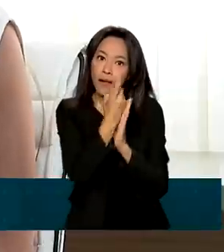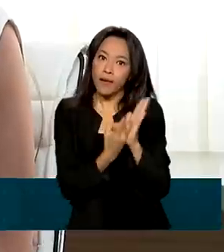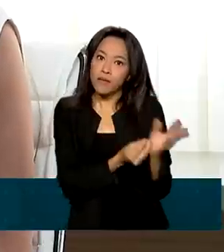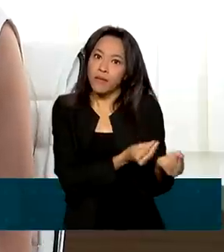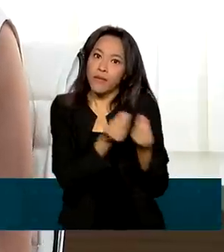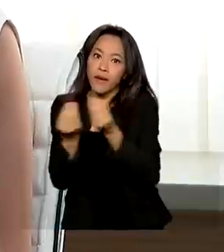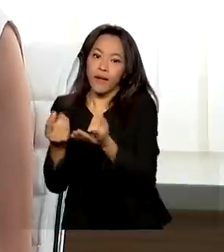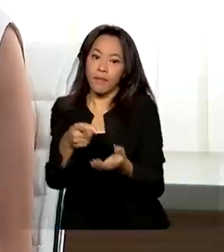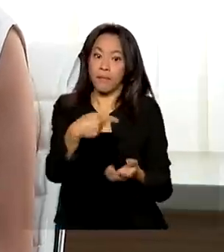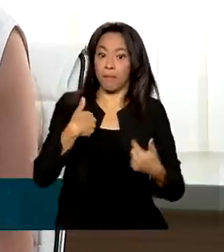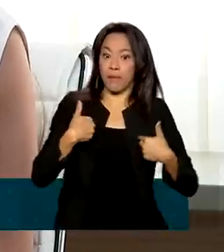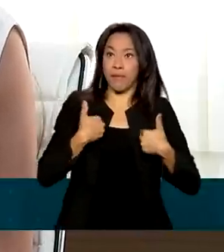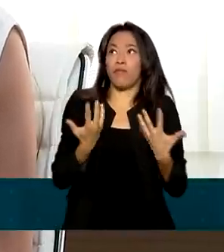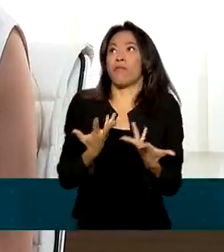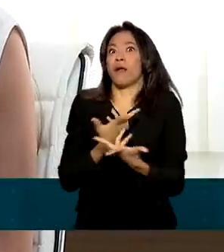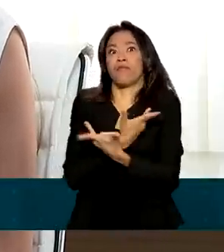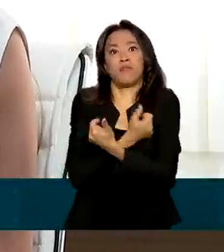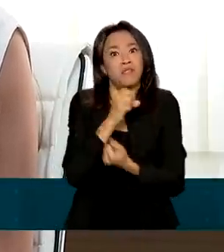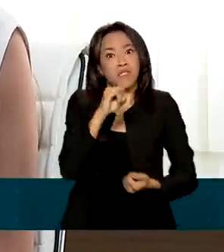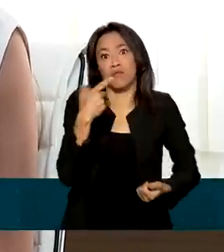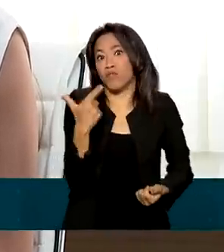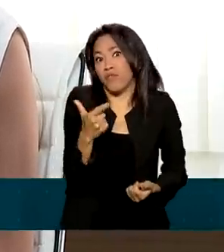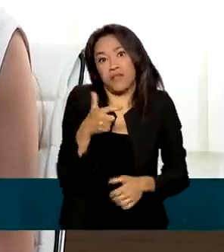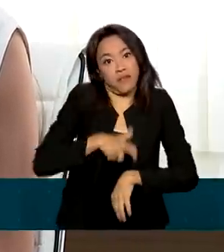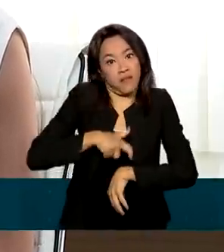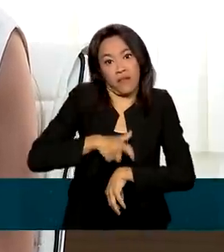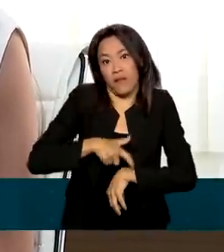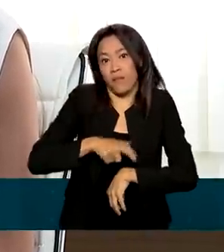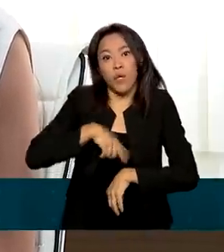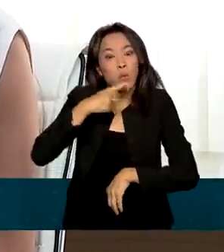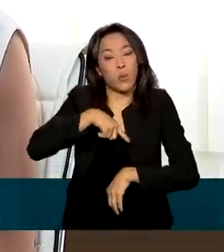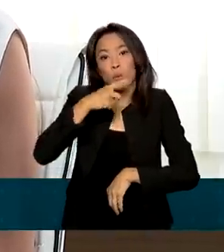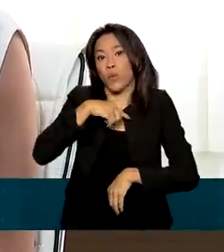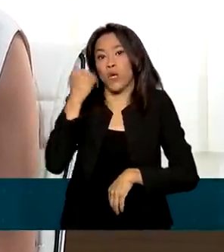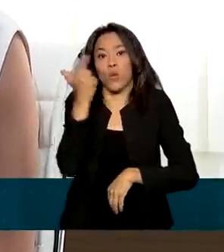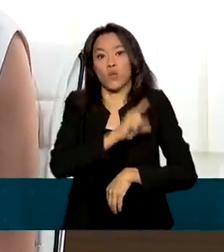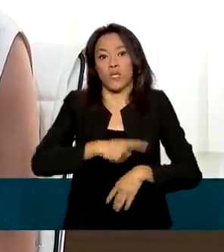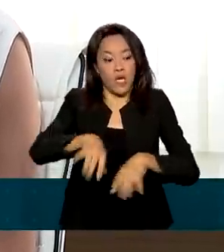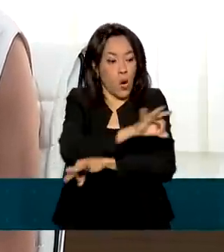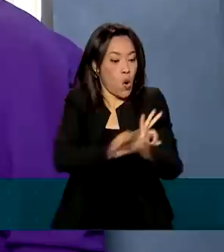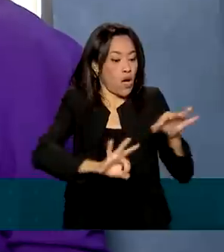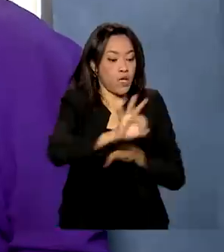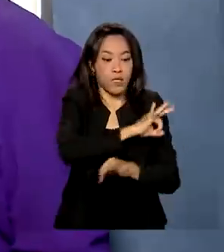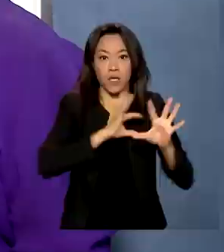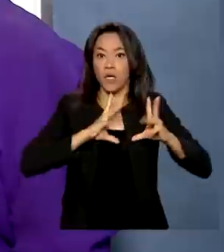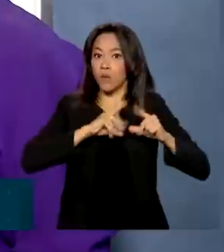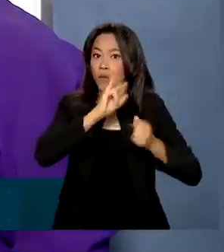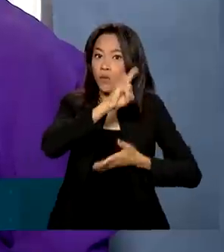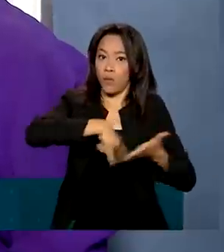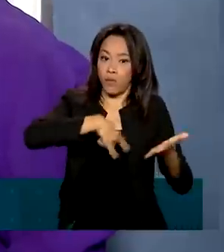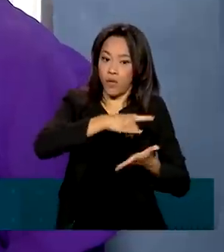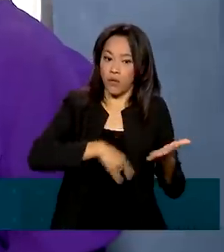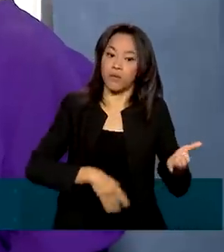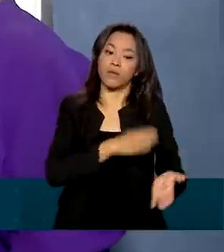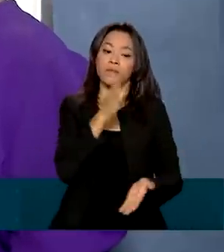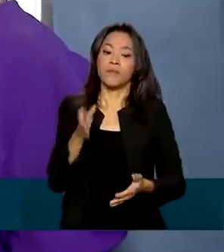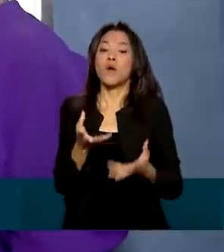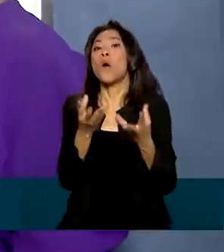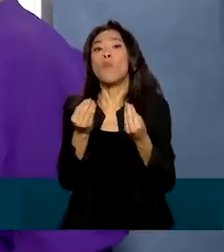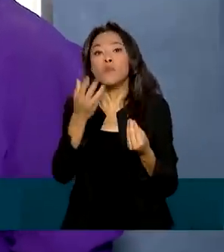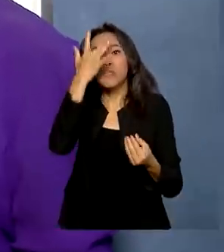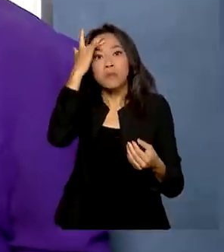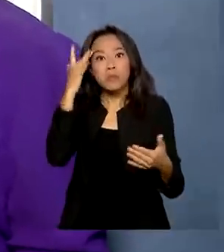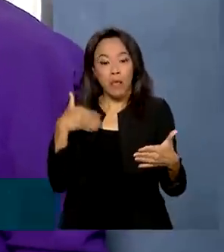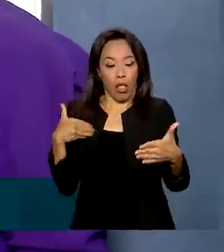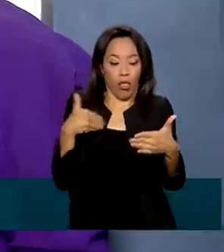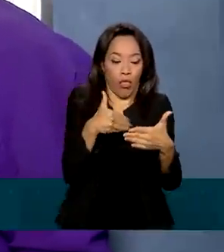maravilhoso, porque se não tivesse essa extensão do prazo, não conseguiria organizar toda a documentação. Muita gente deixou para a última hora.